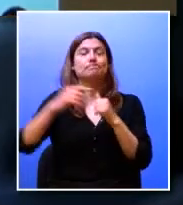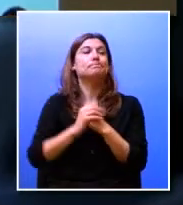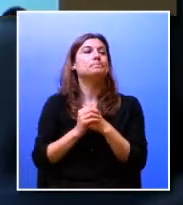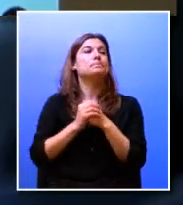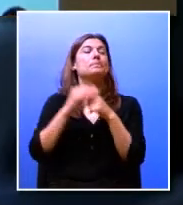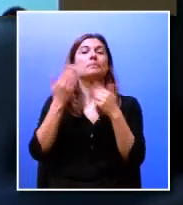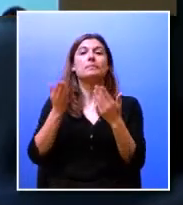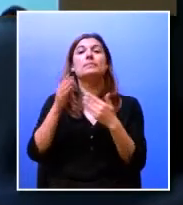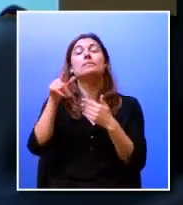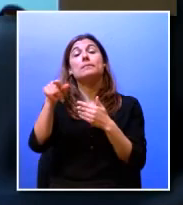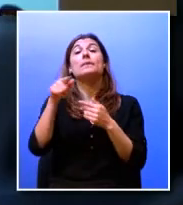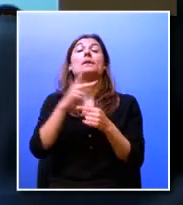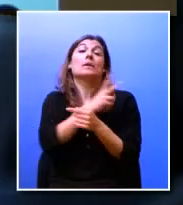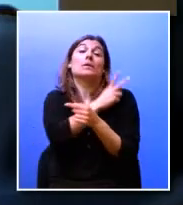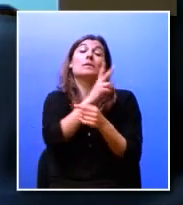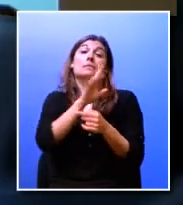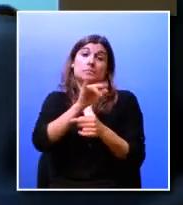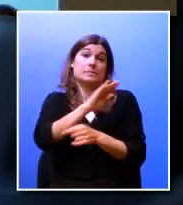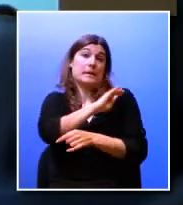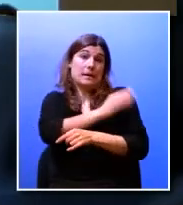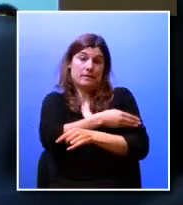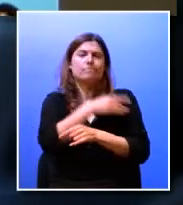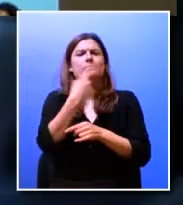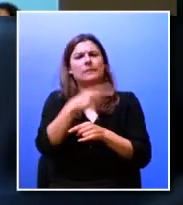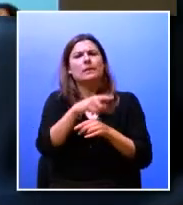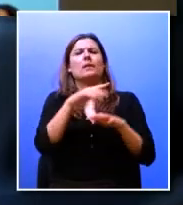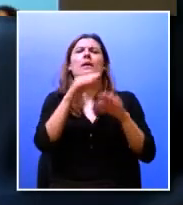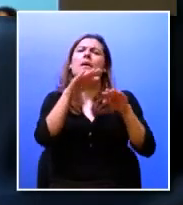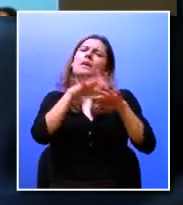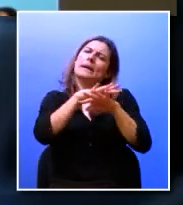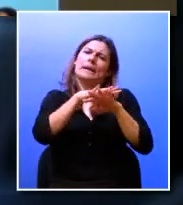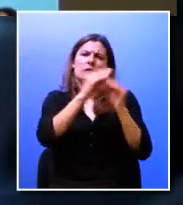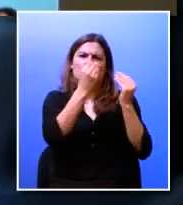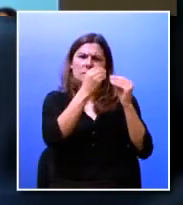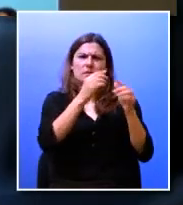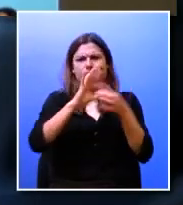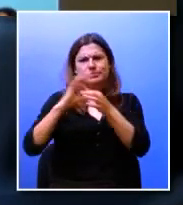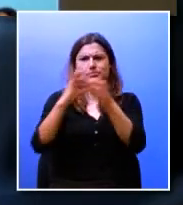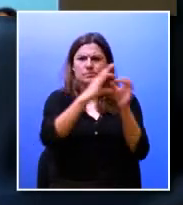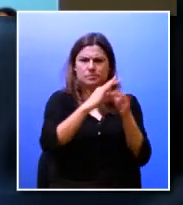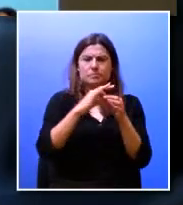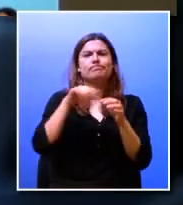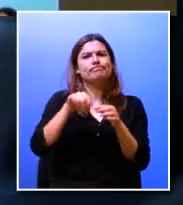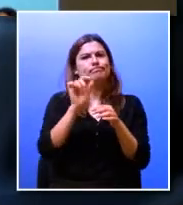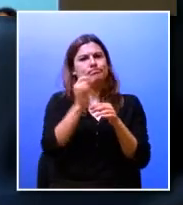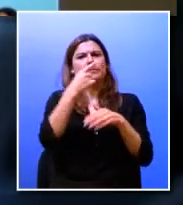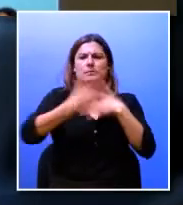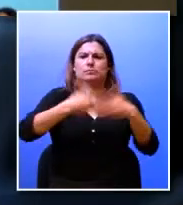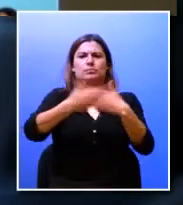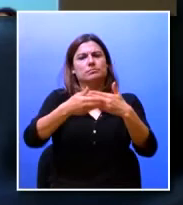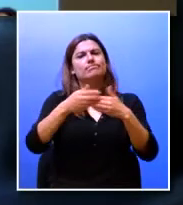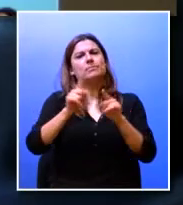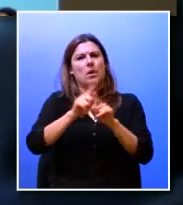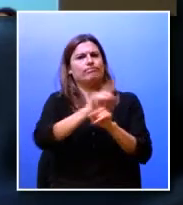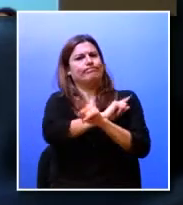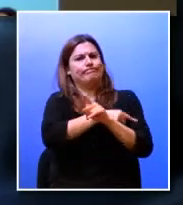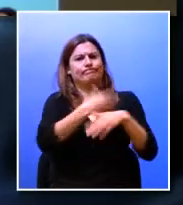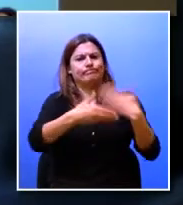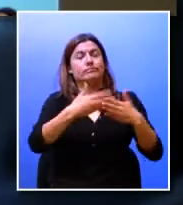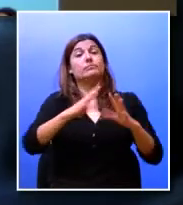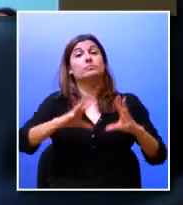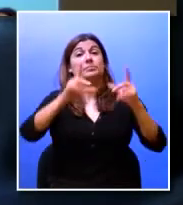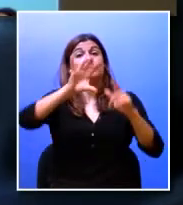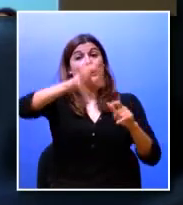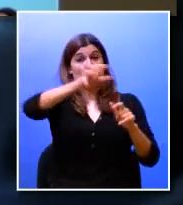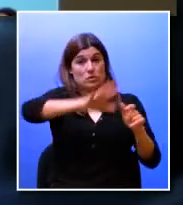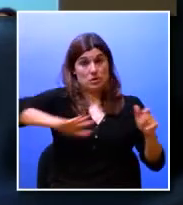este é o mote a Universidade de Aveiro como rede de formação e inovação precursora e força motriz do desenvolvimento regional